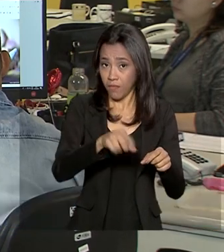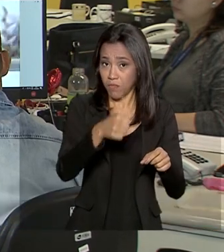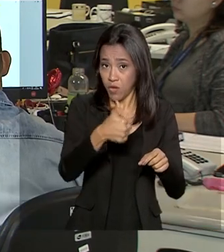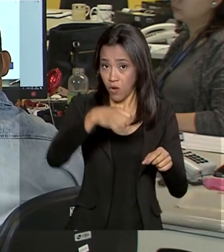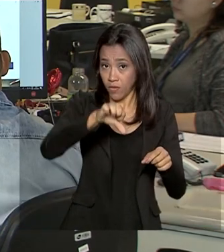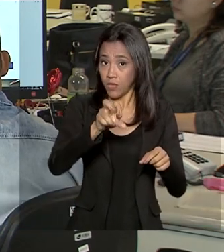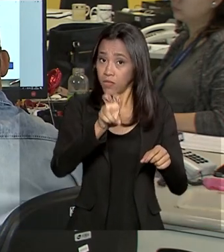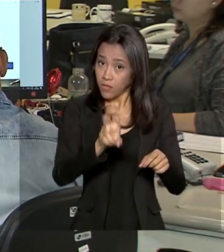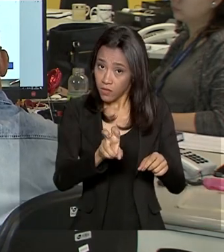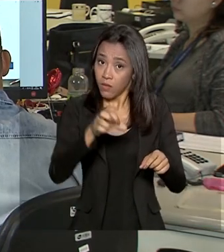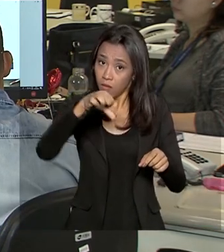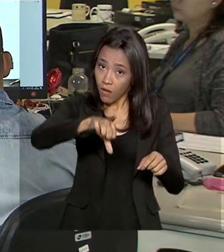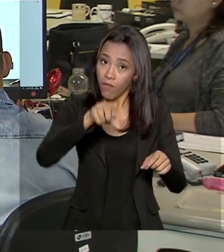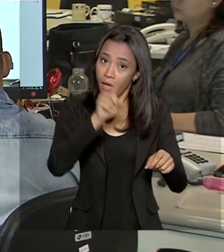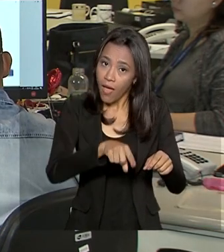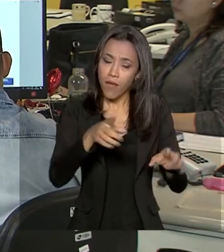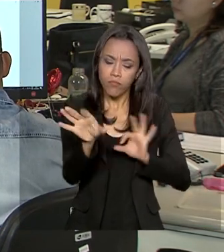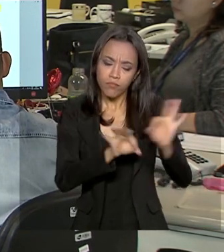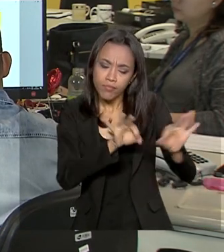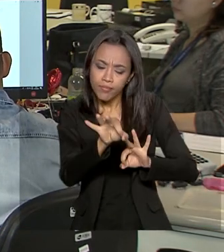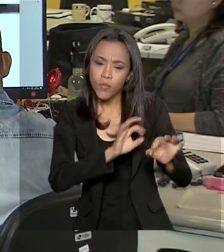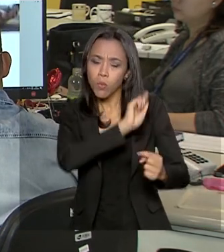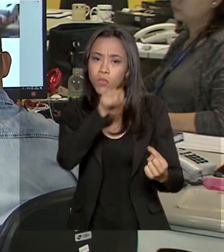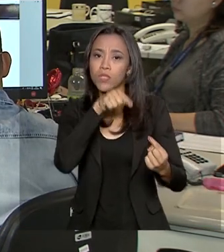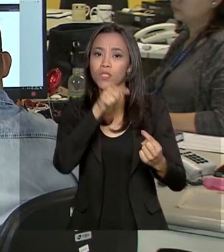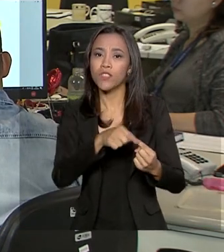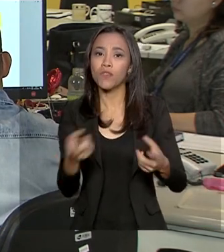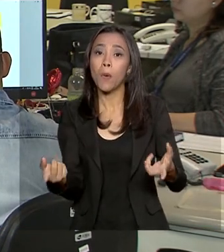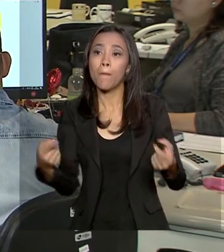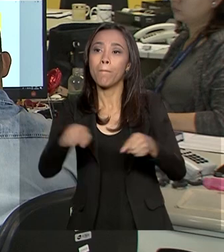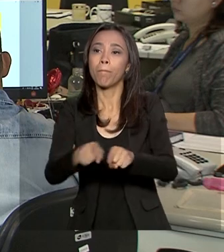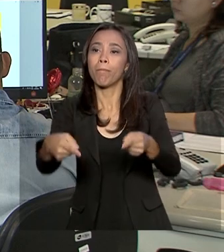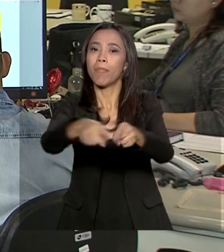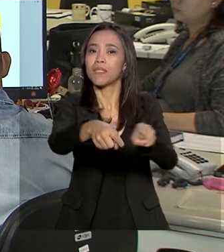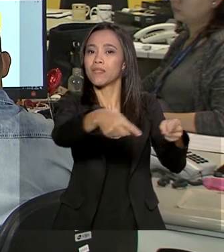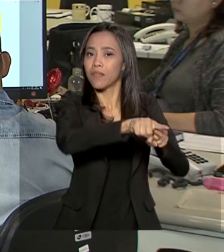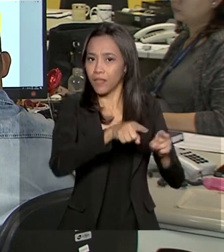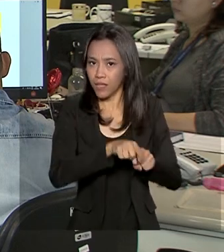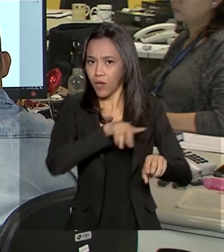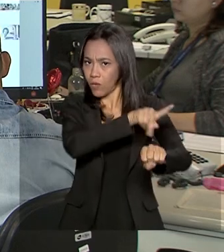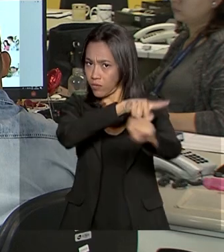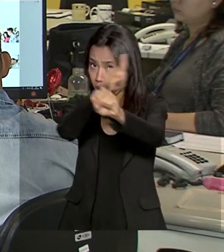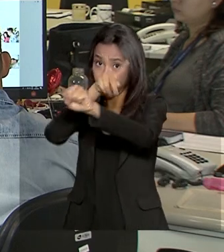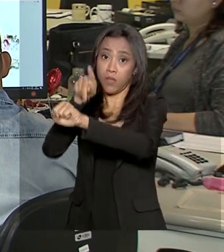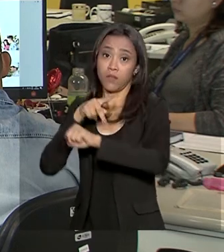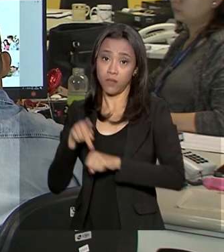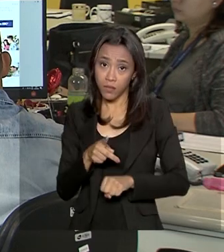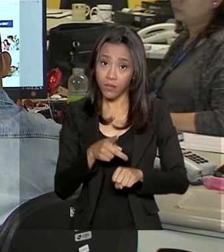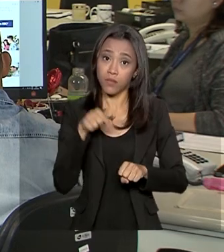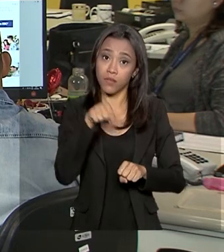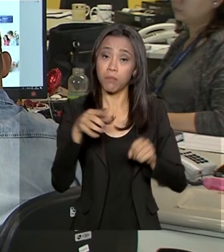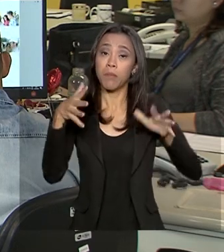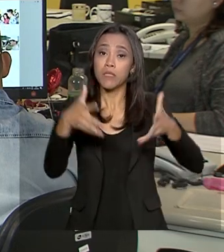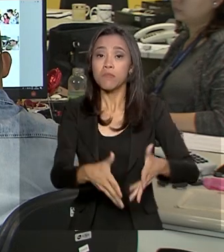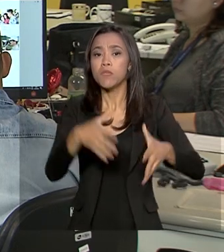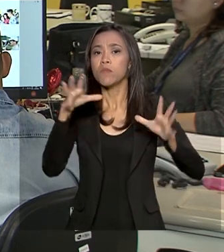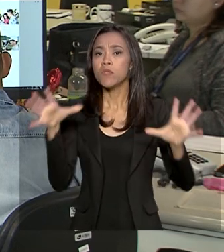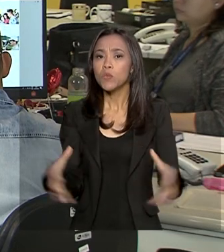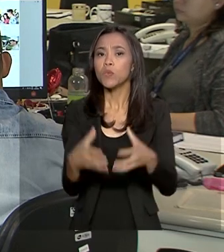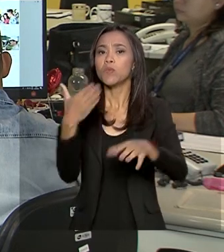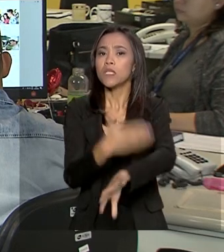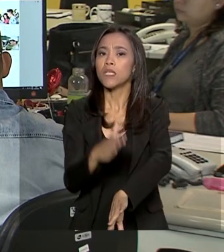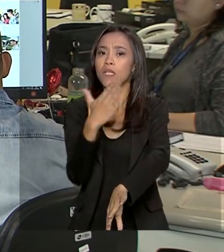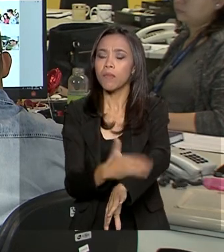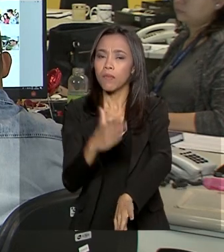marítimo multinacional e serve para fortalecer parcerias e melhorar a interação entre os países que participam do treinamento e a